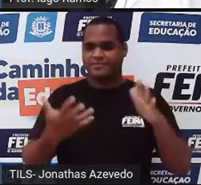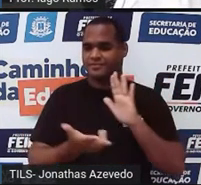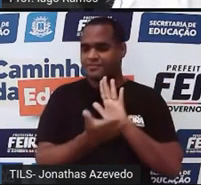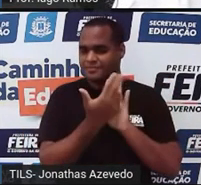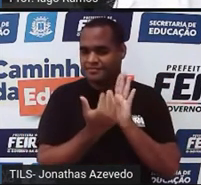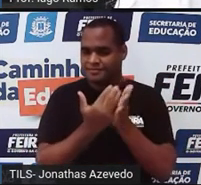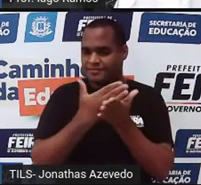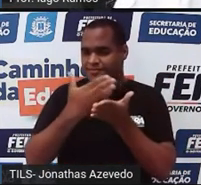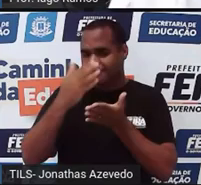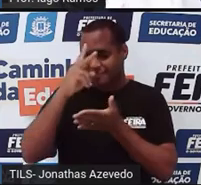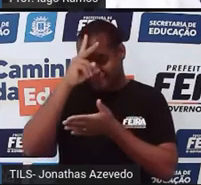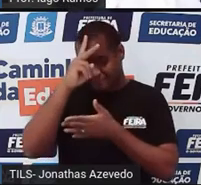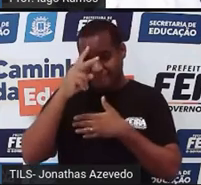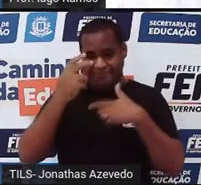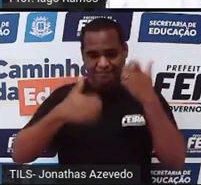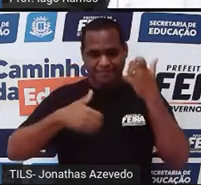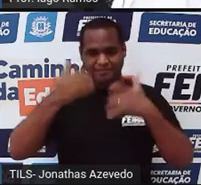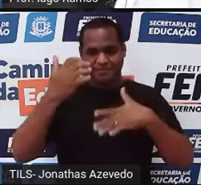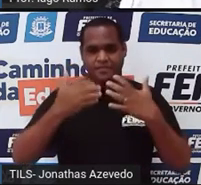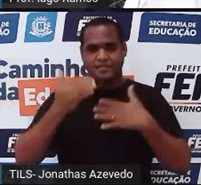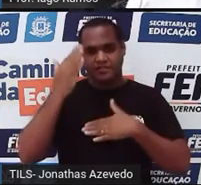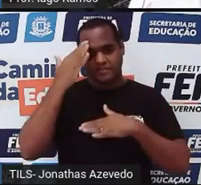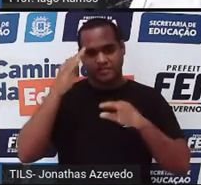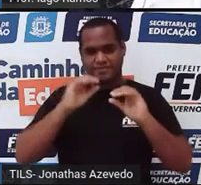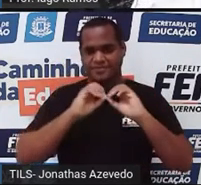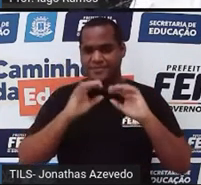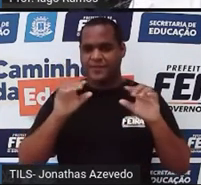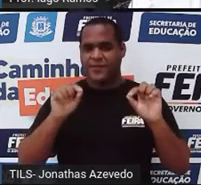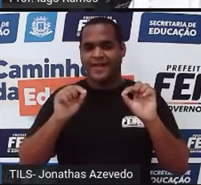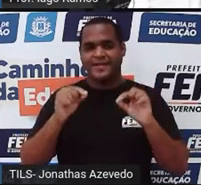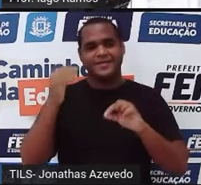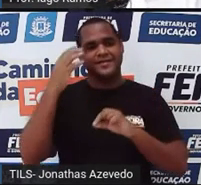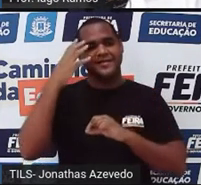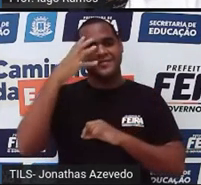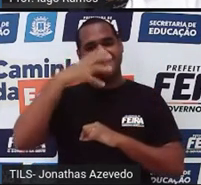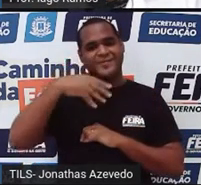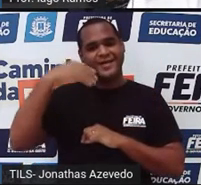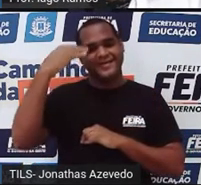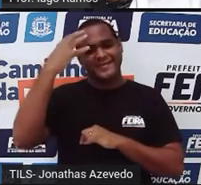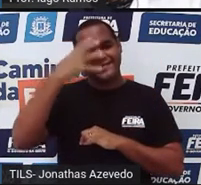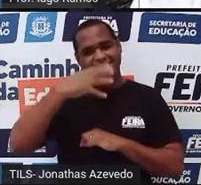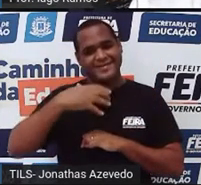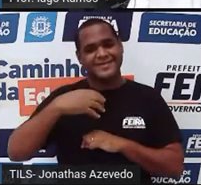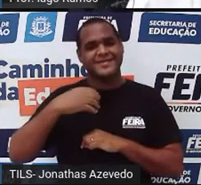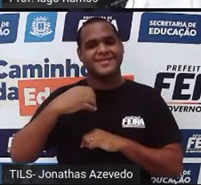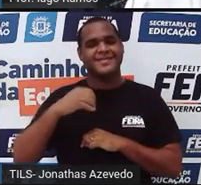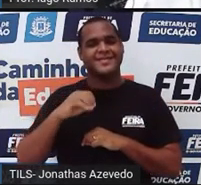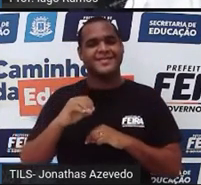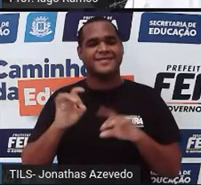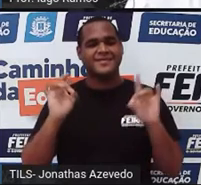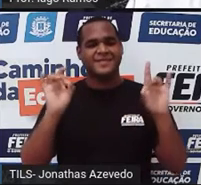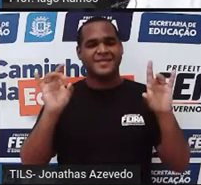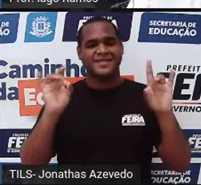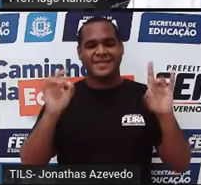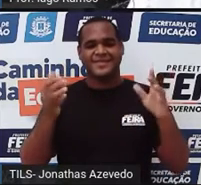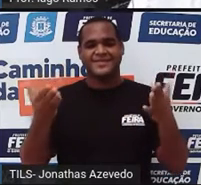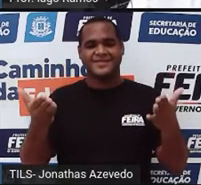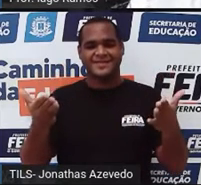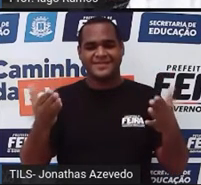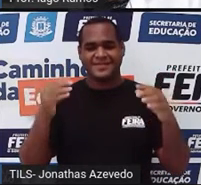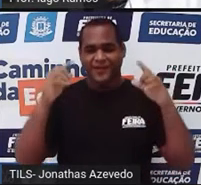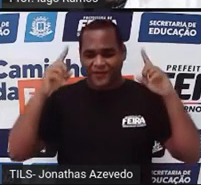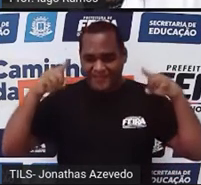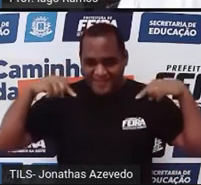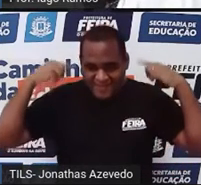a nossa história, certo? E aí a gente vê um vale muito bonito, né? Olha só que vale bonito. E aí a gente tem ali